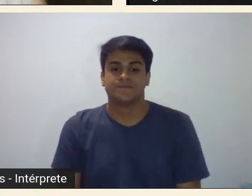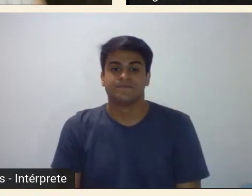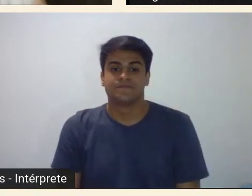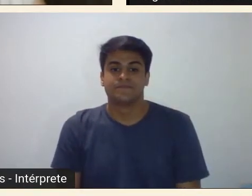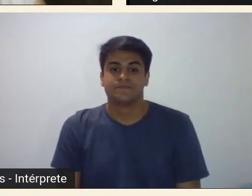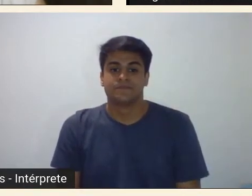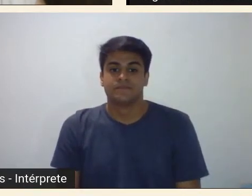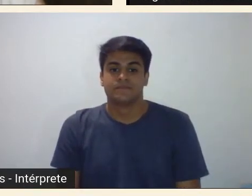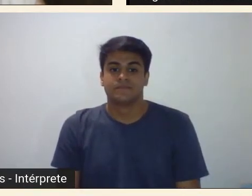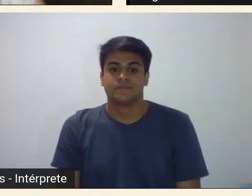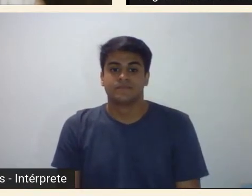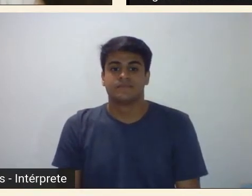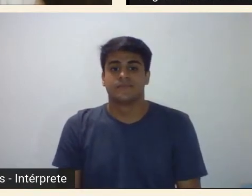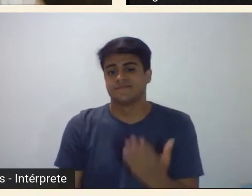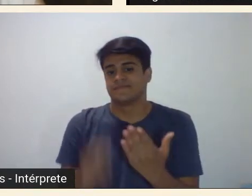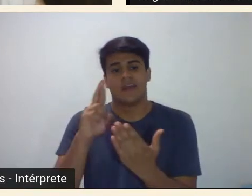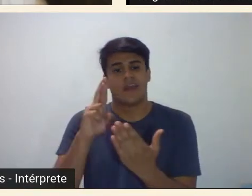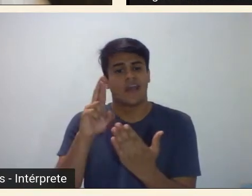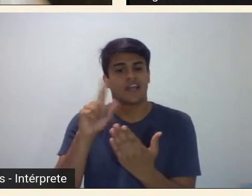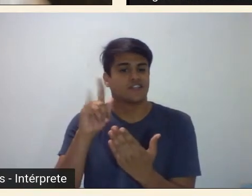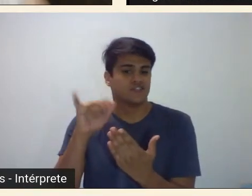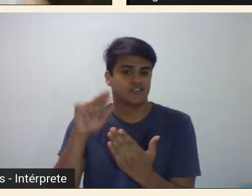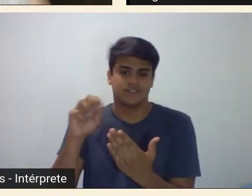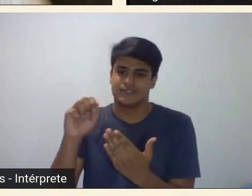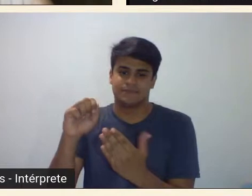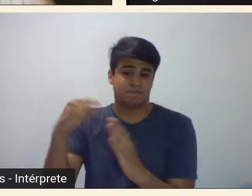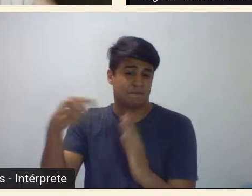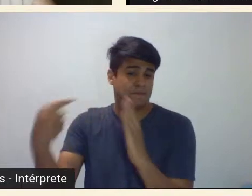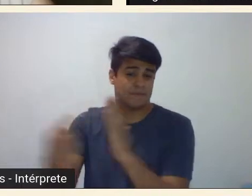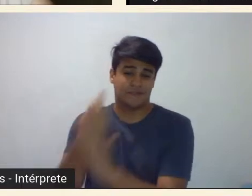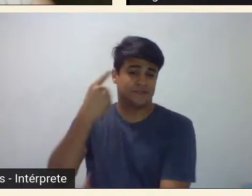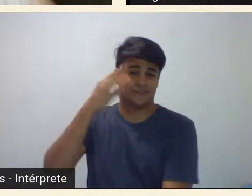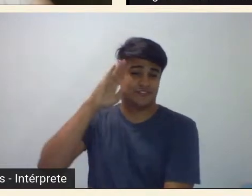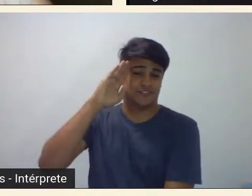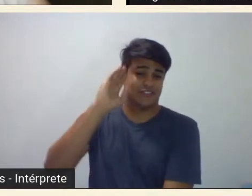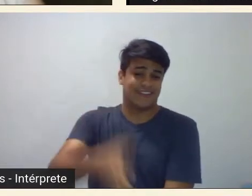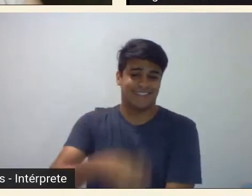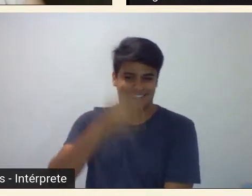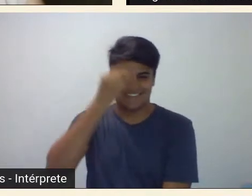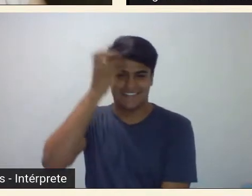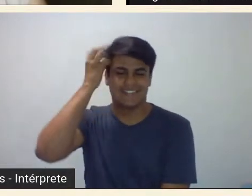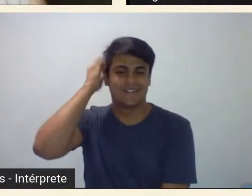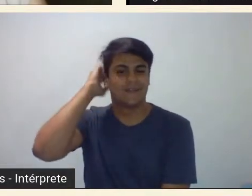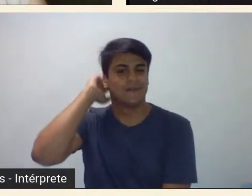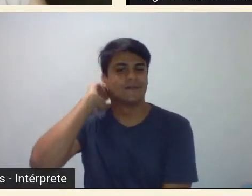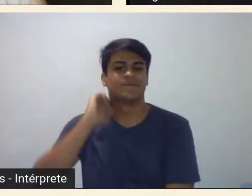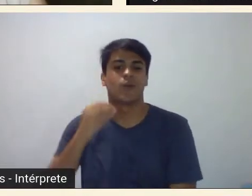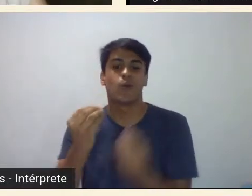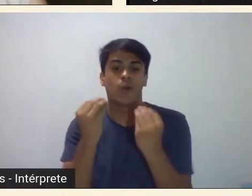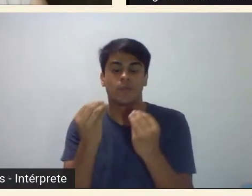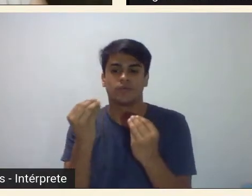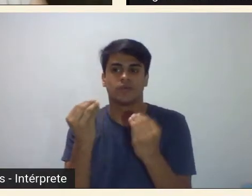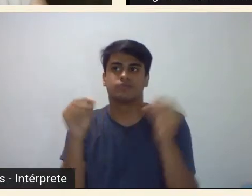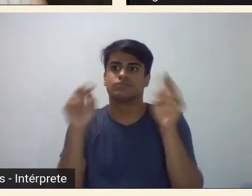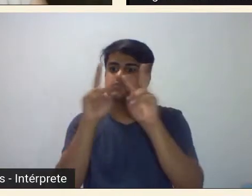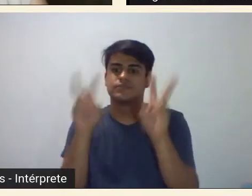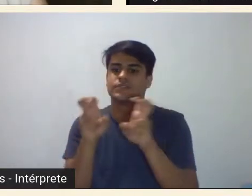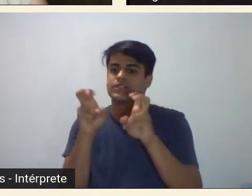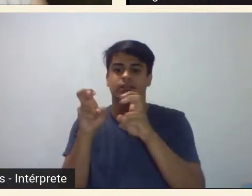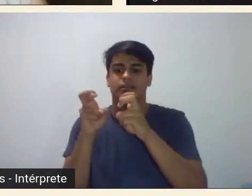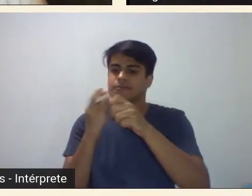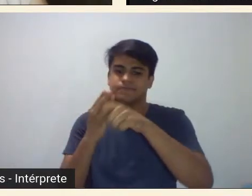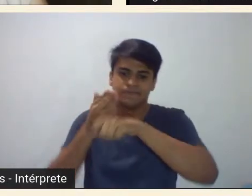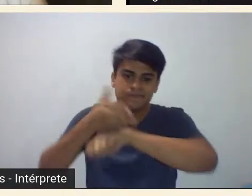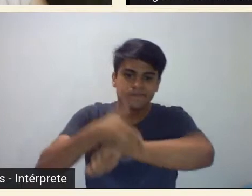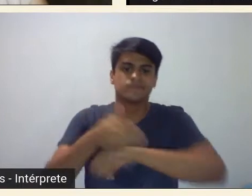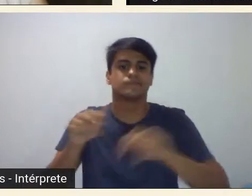como a Regina já fala direto já pergunta direto o que eu estou achando como é que eu entrei nesse tema nesse tema